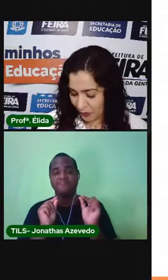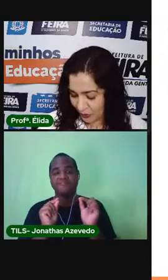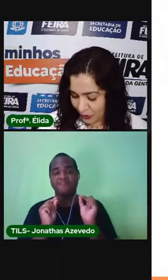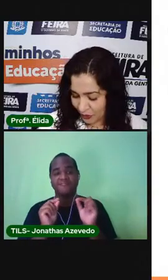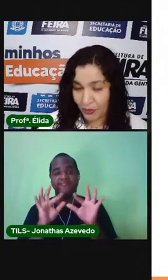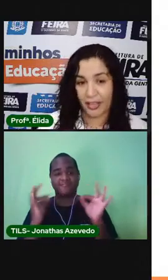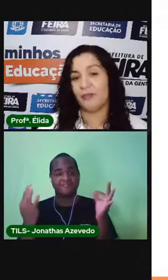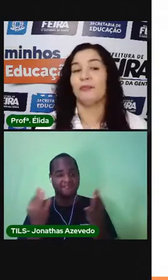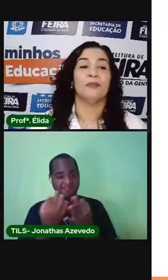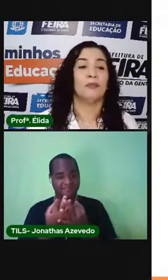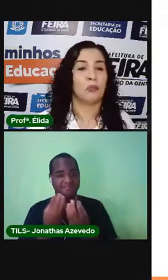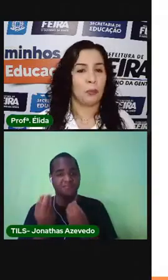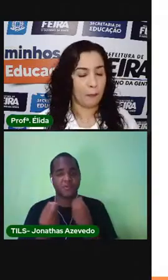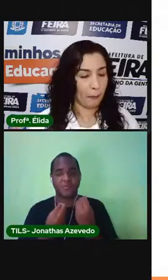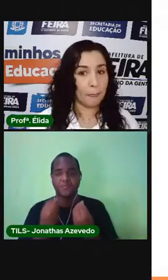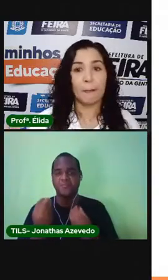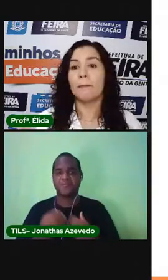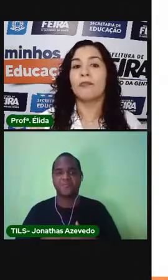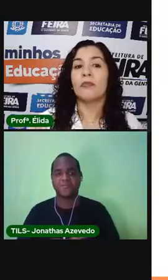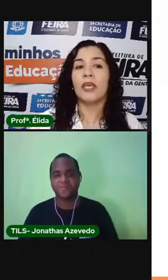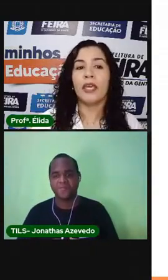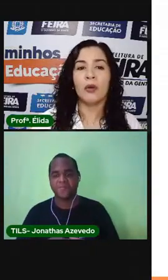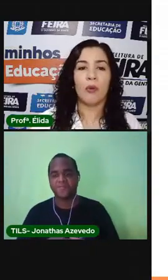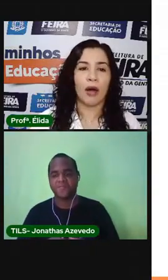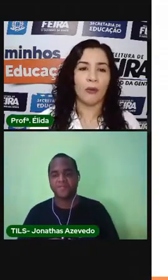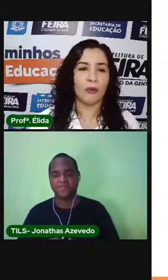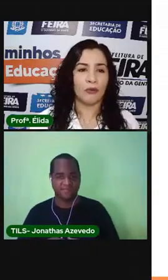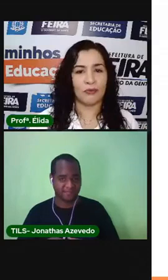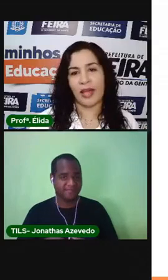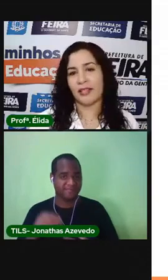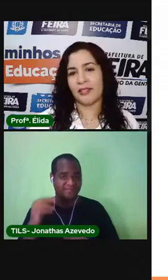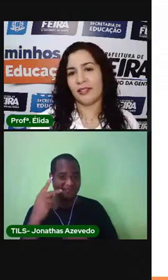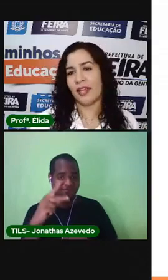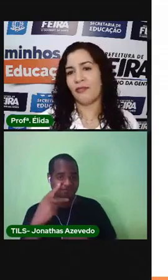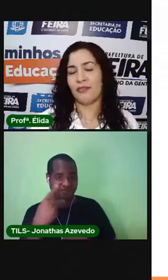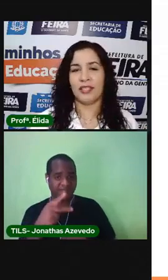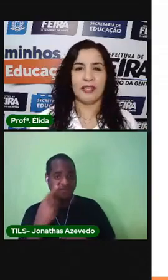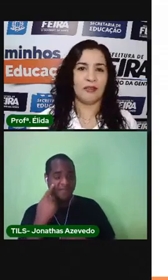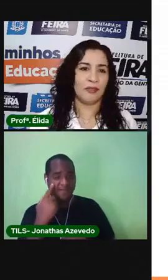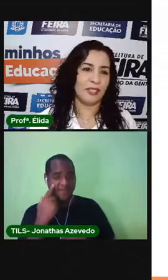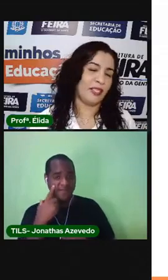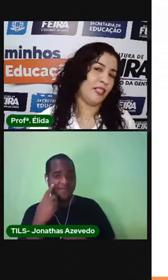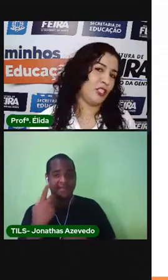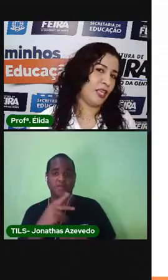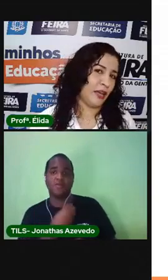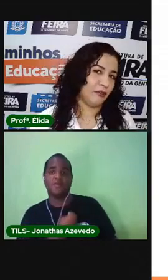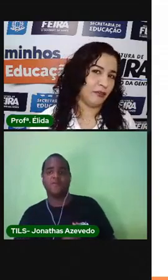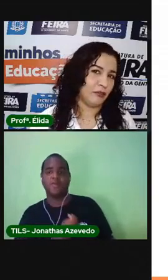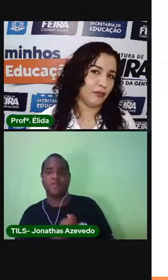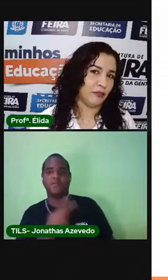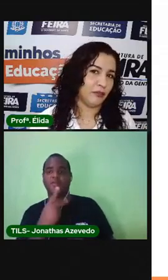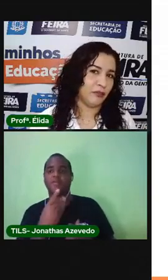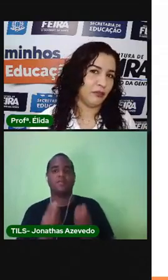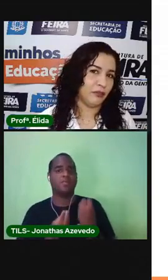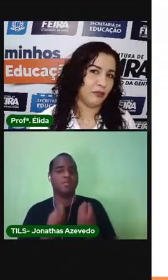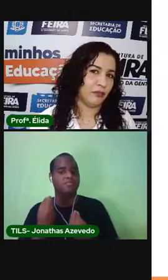Vamos continuar. Vamos Em qual fase da vida você está?